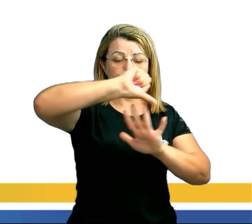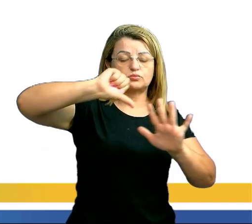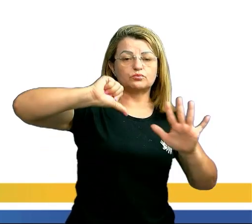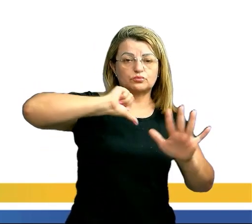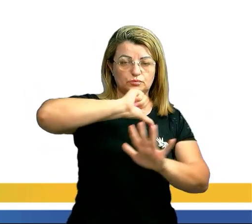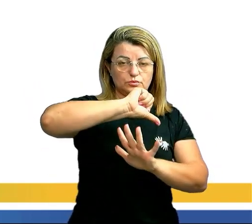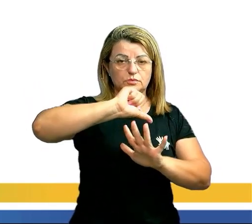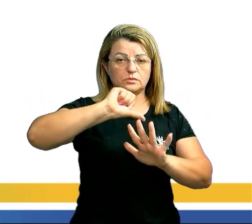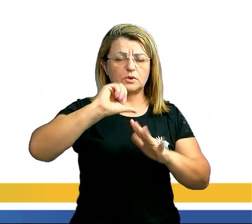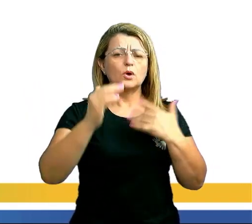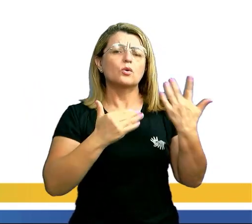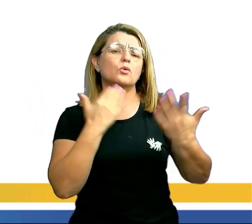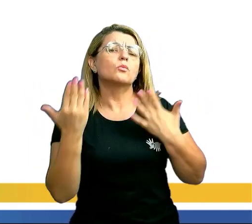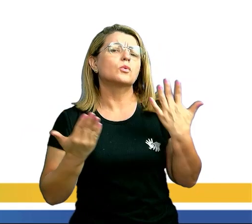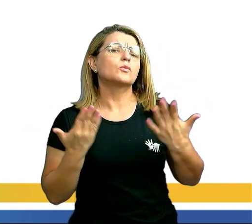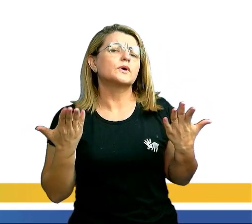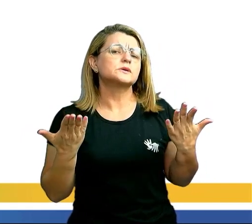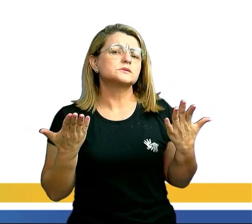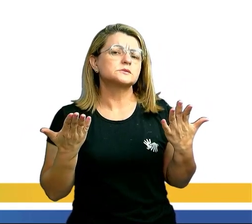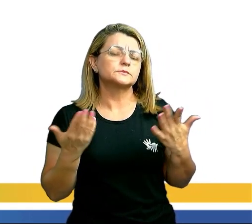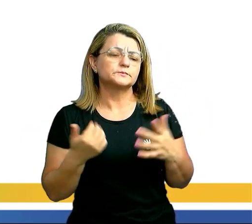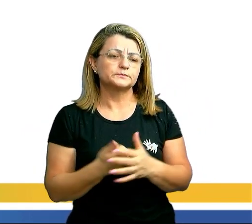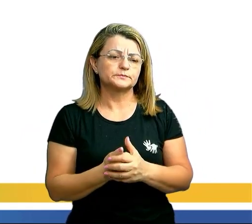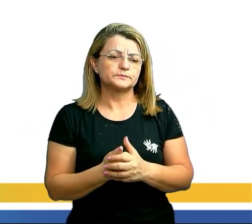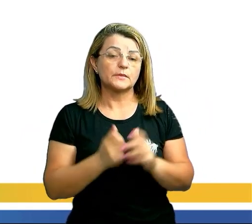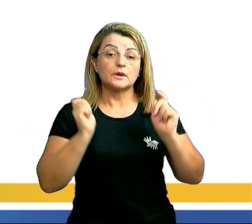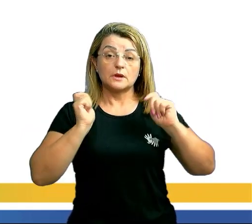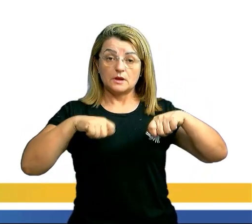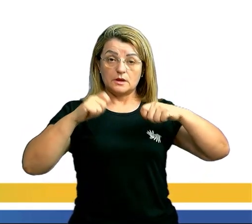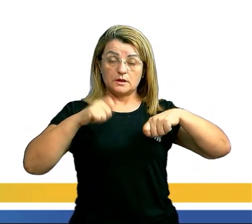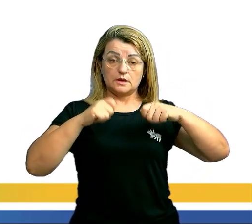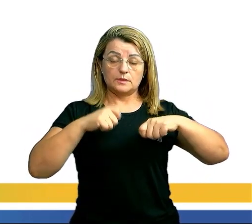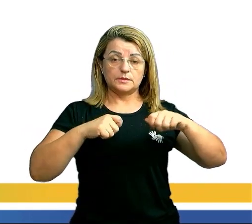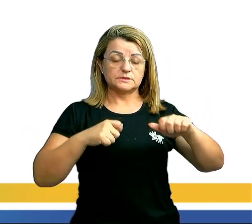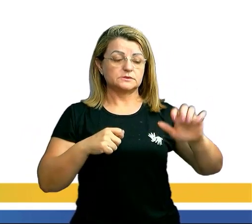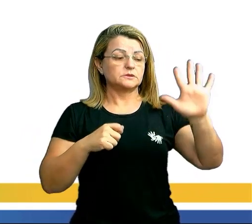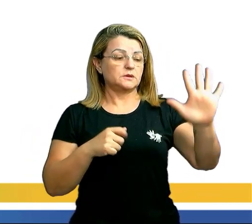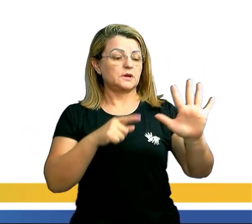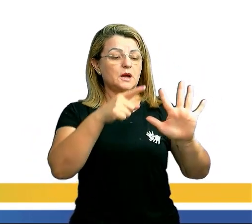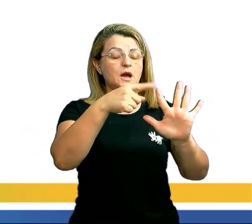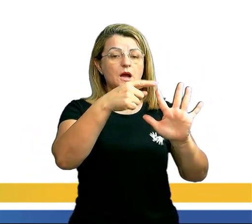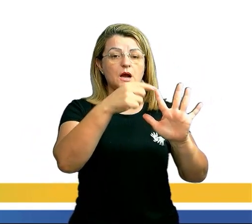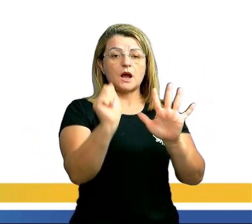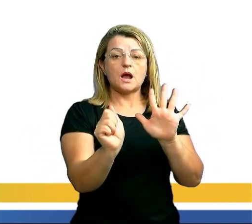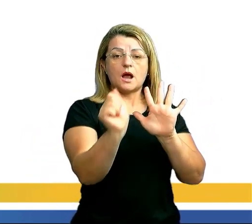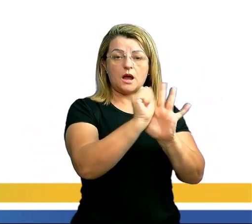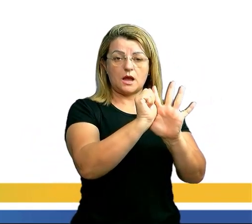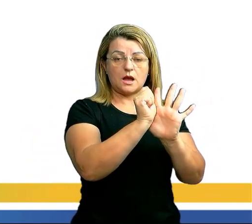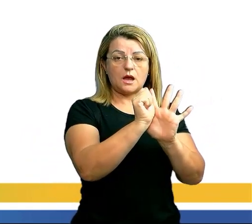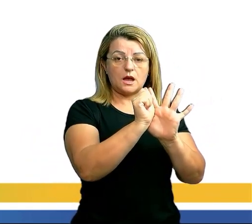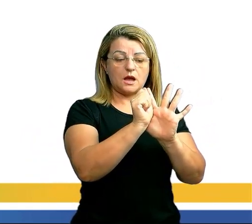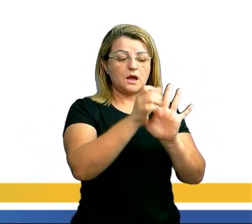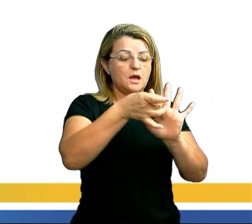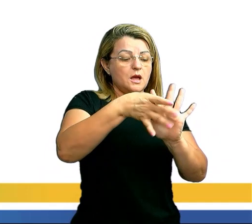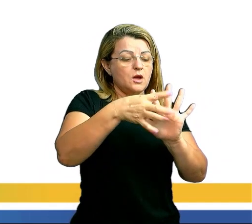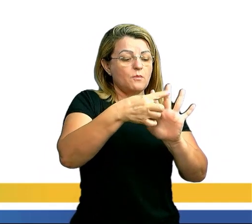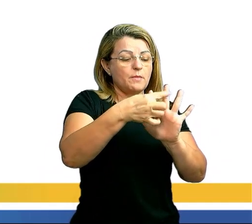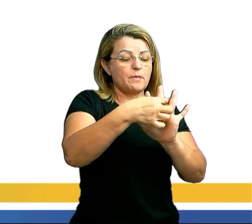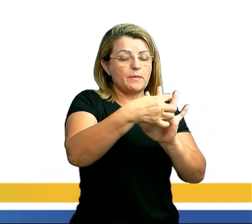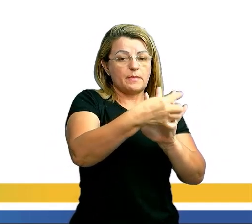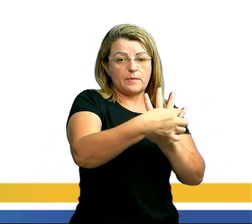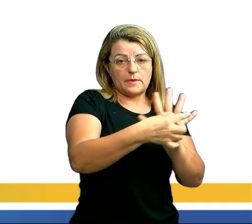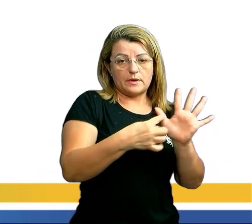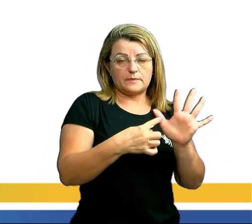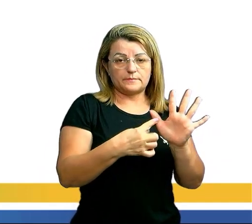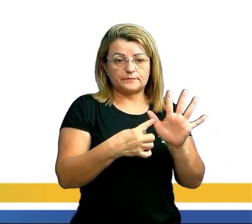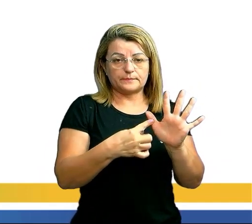elementos. Como é que faz isso, professor? Uma possibilidade para a letra A, fixa, sobra quatro para as demais letras que